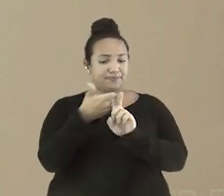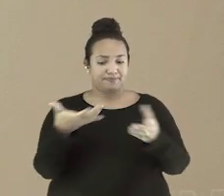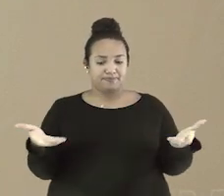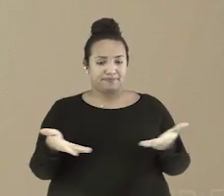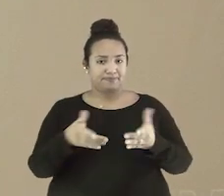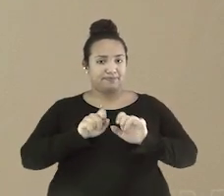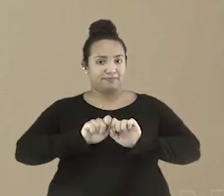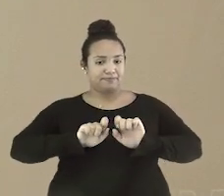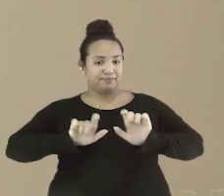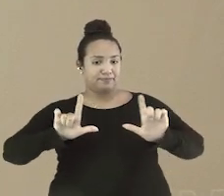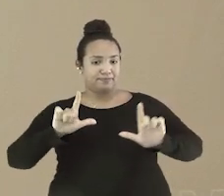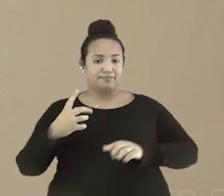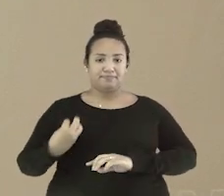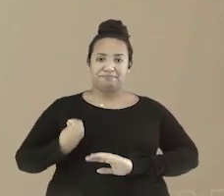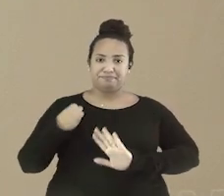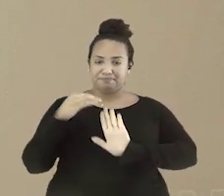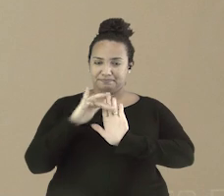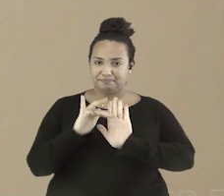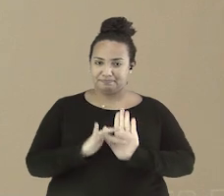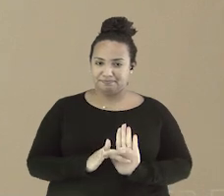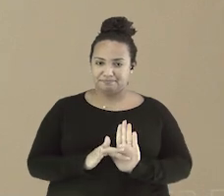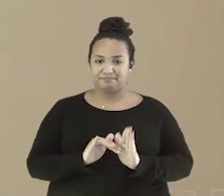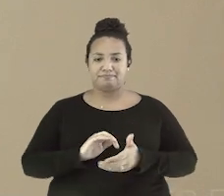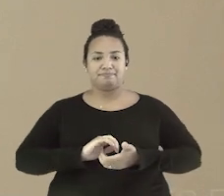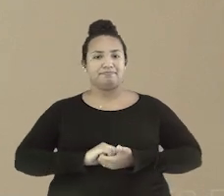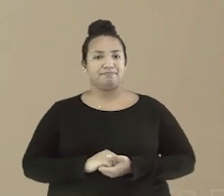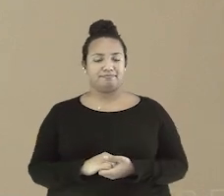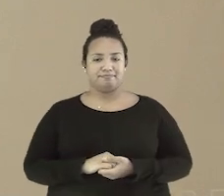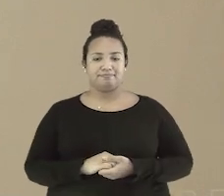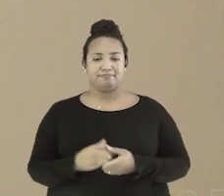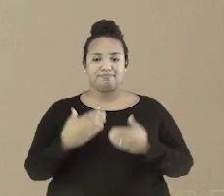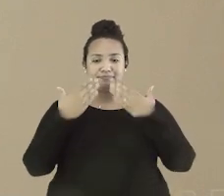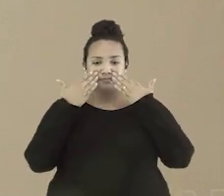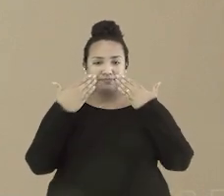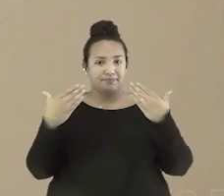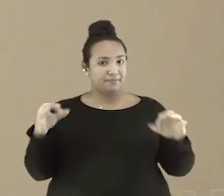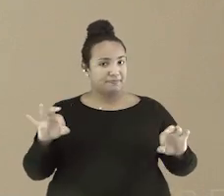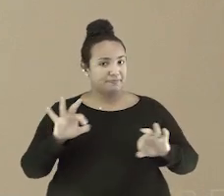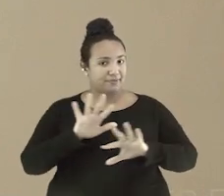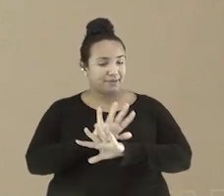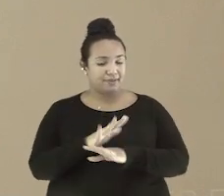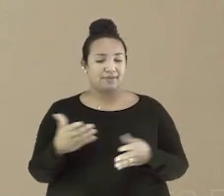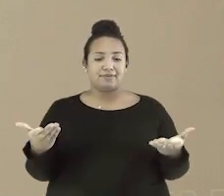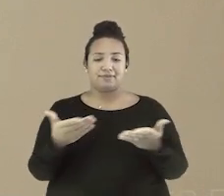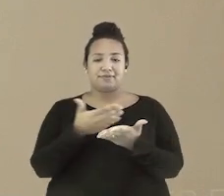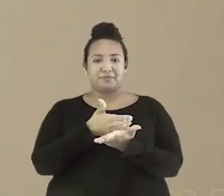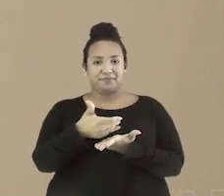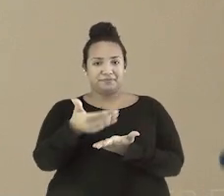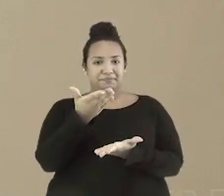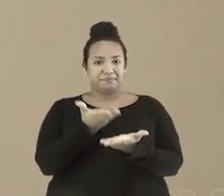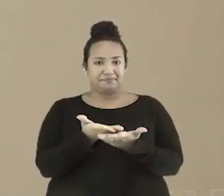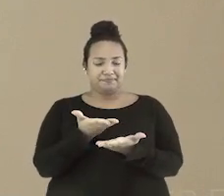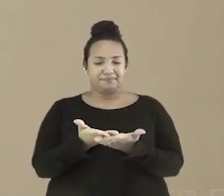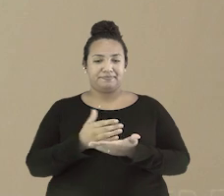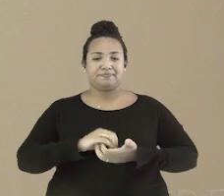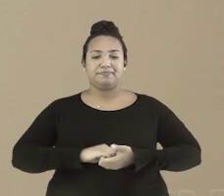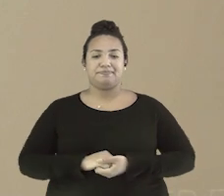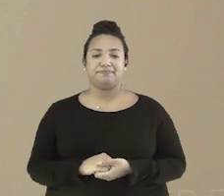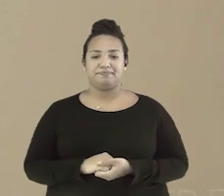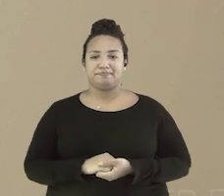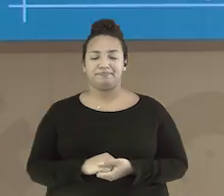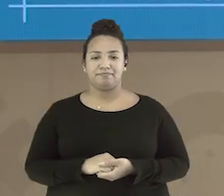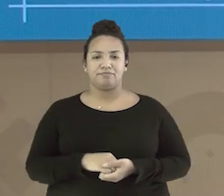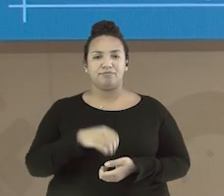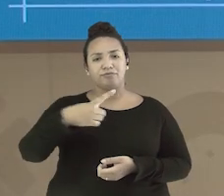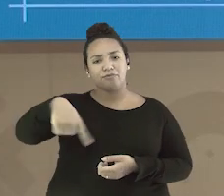QR Code que aparece na sua tela e marcar a sua. Apresentações feitas, agora vamos para a nossa